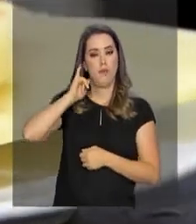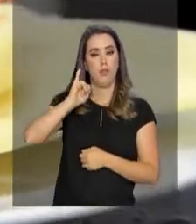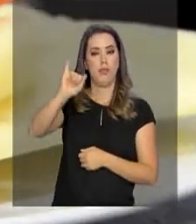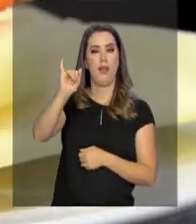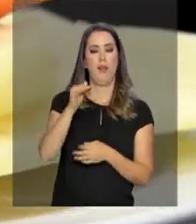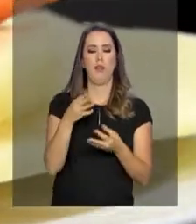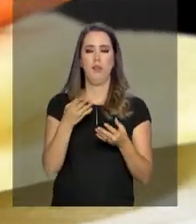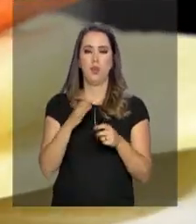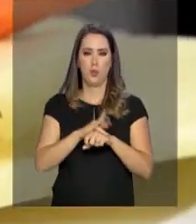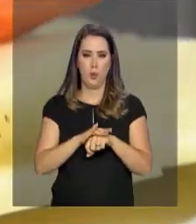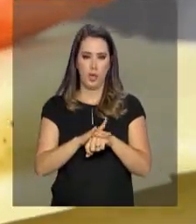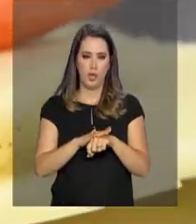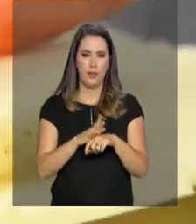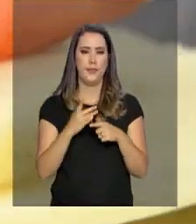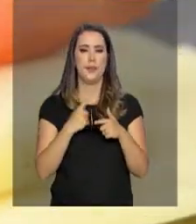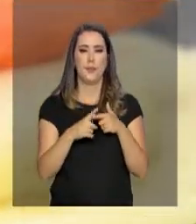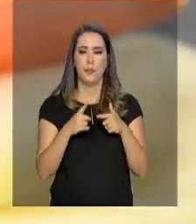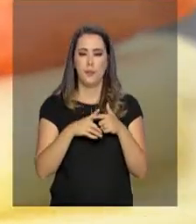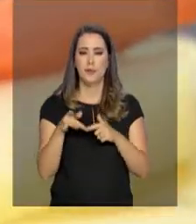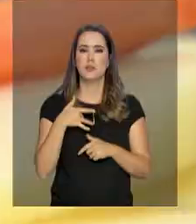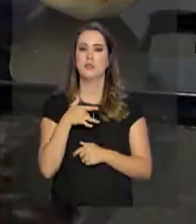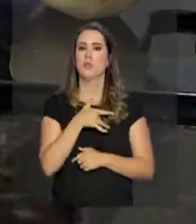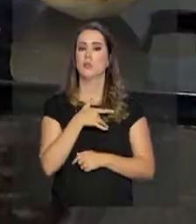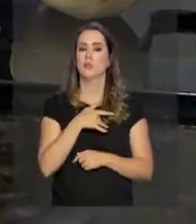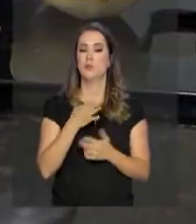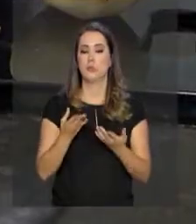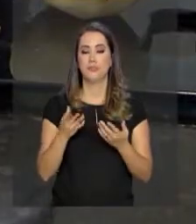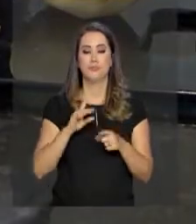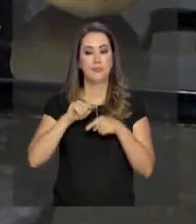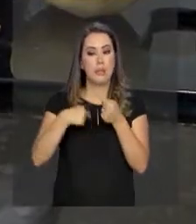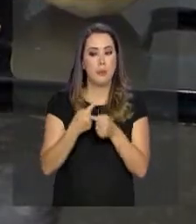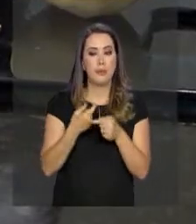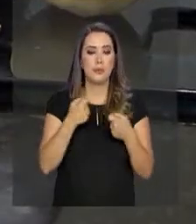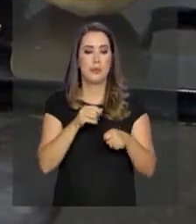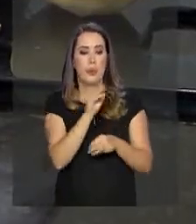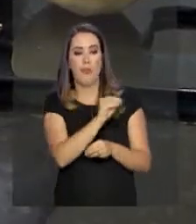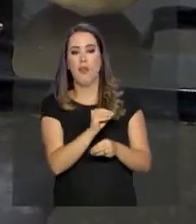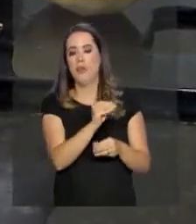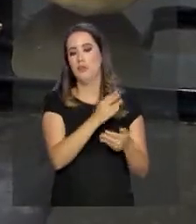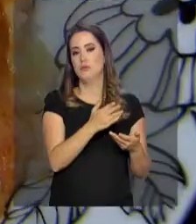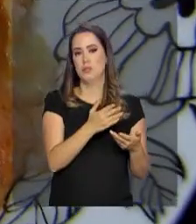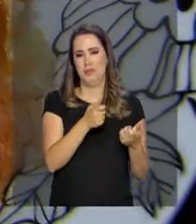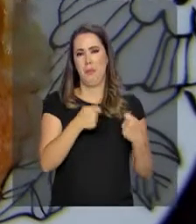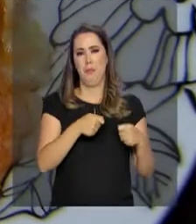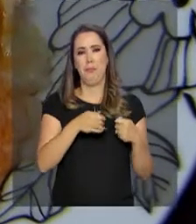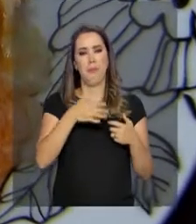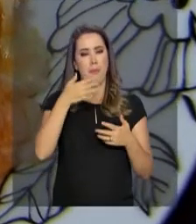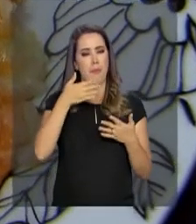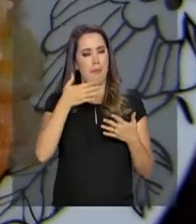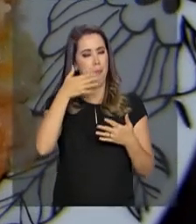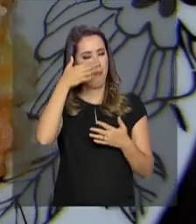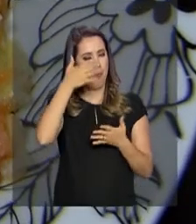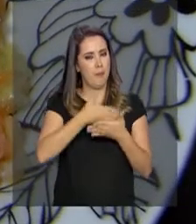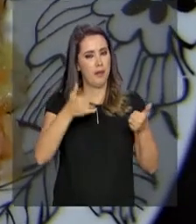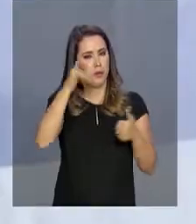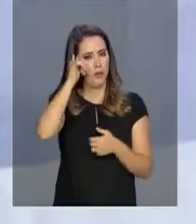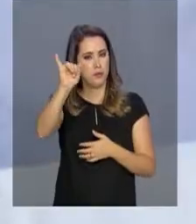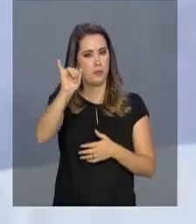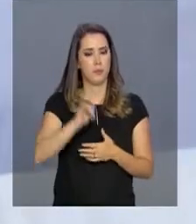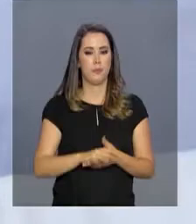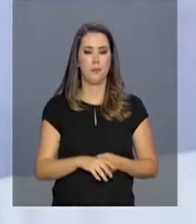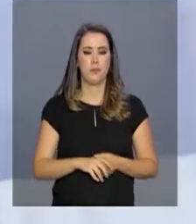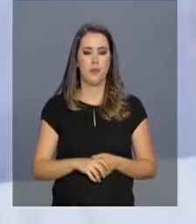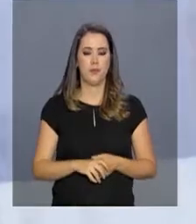as complicações de saúde, do que depois conseguir tratar essa criança ou esse adulto obeso.